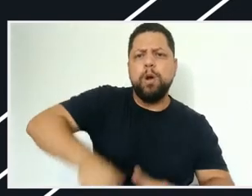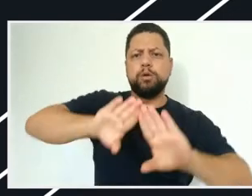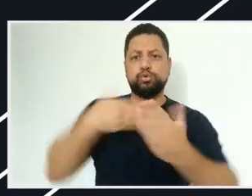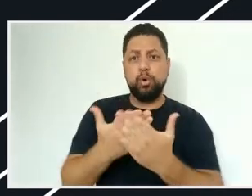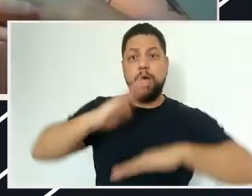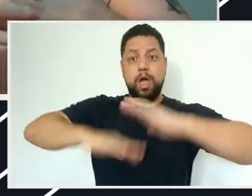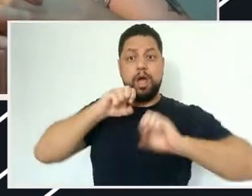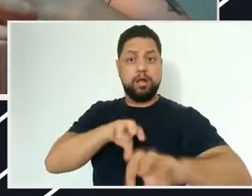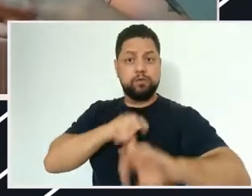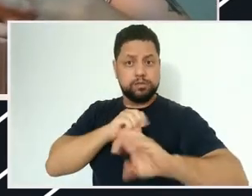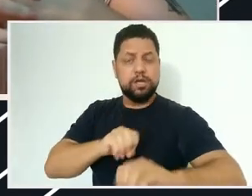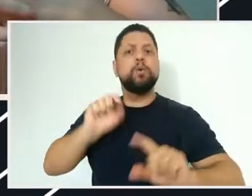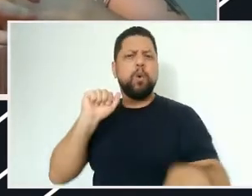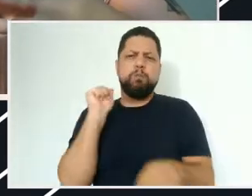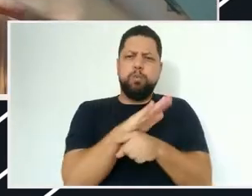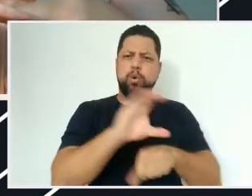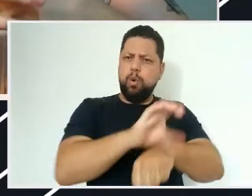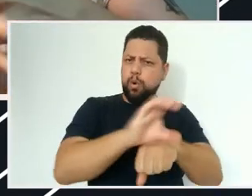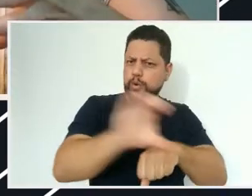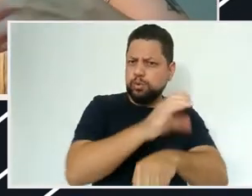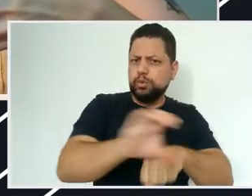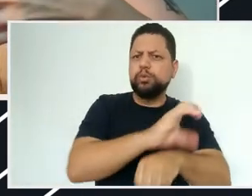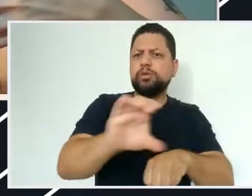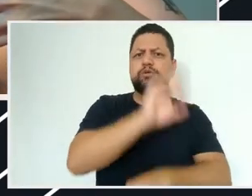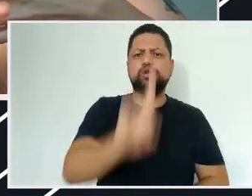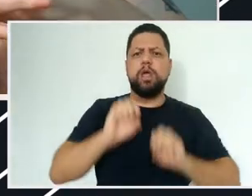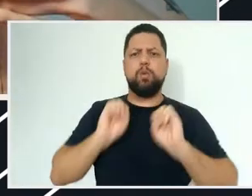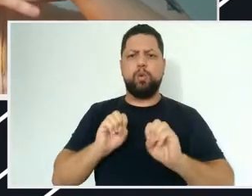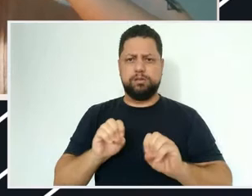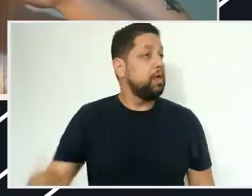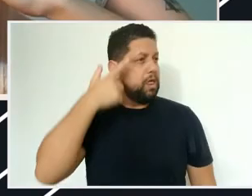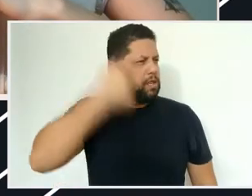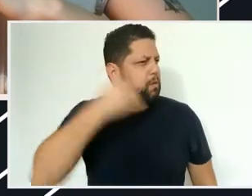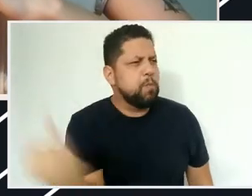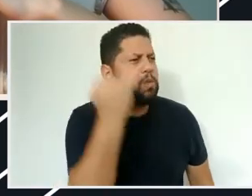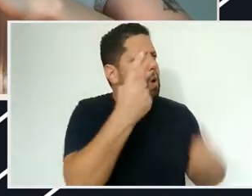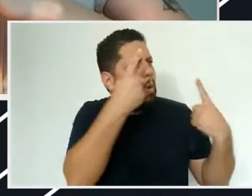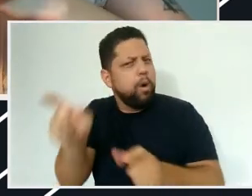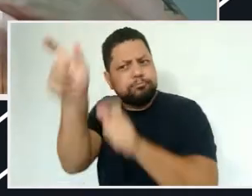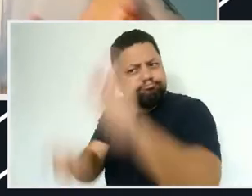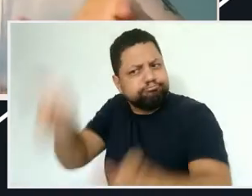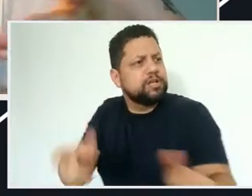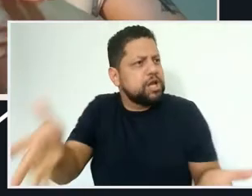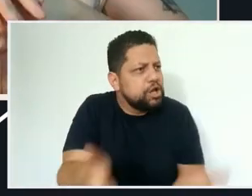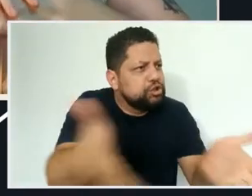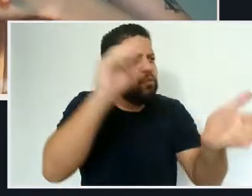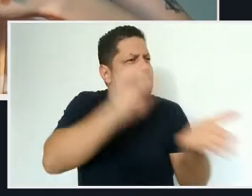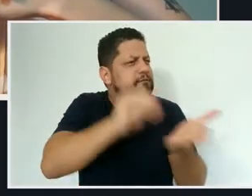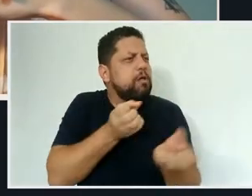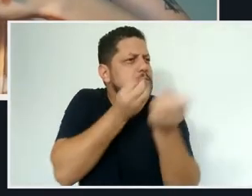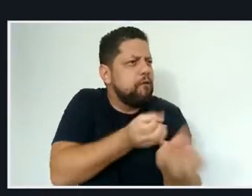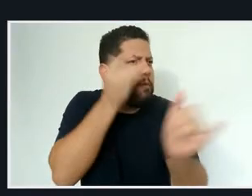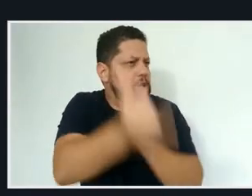do STF contra a imposição de censura às escolas e atividades docentes que violam princípios constitucionais e, assim, o